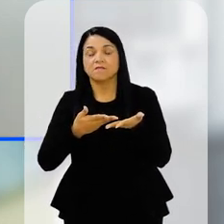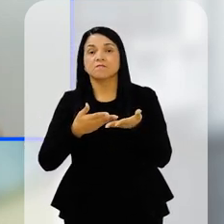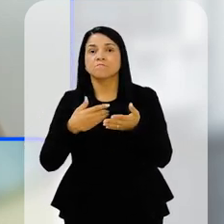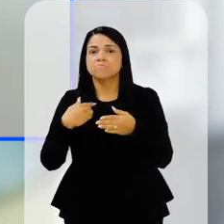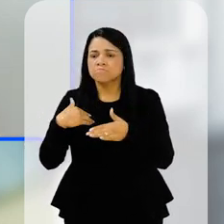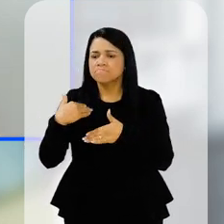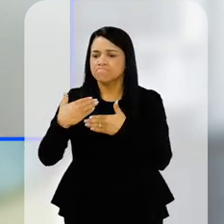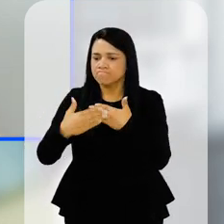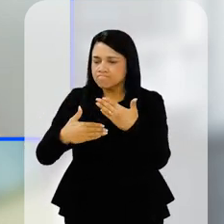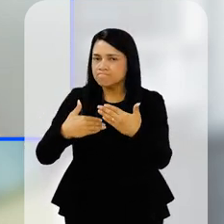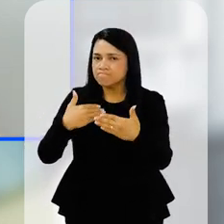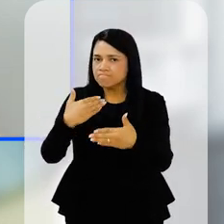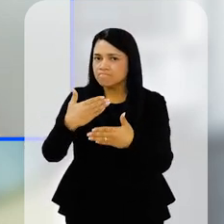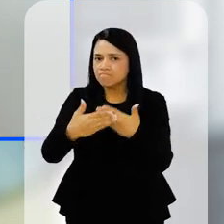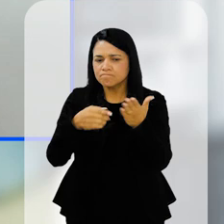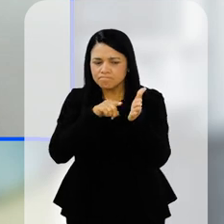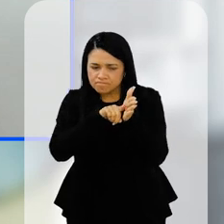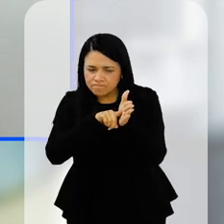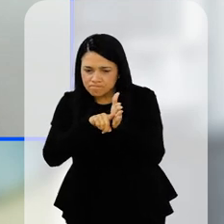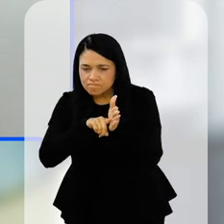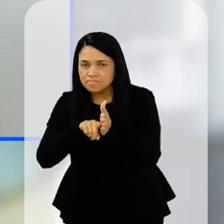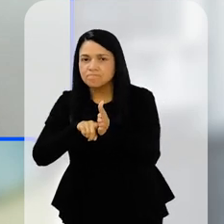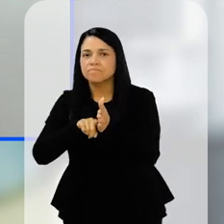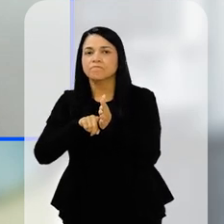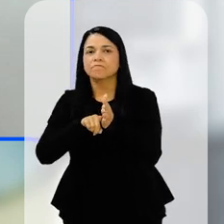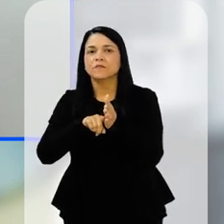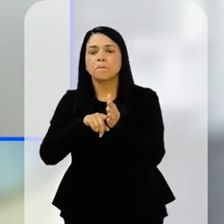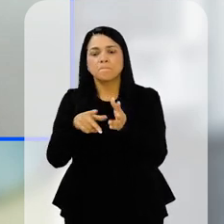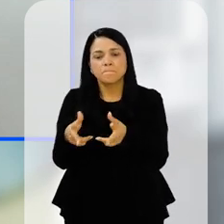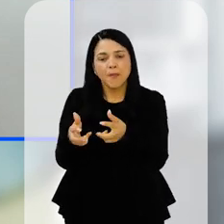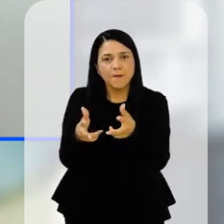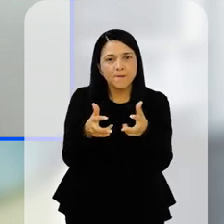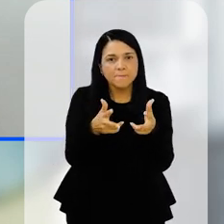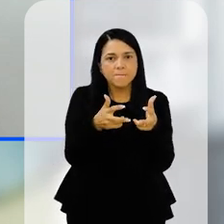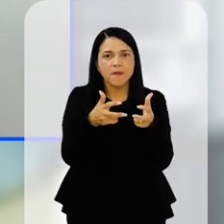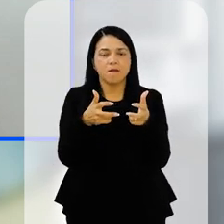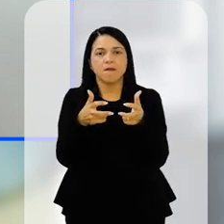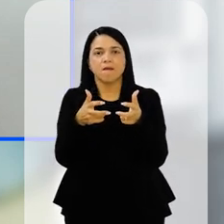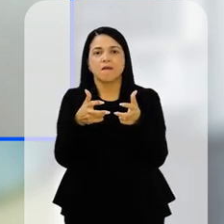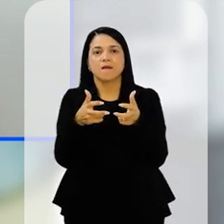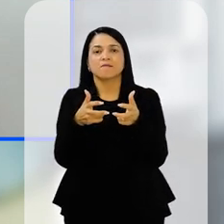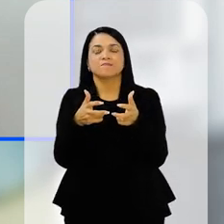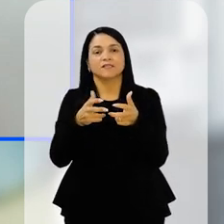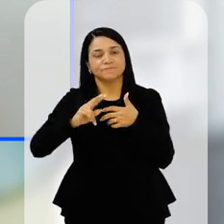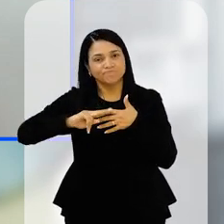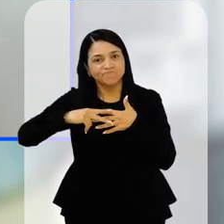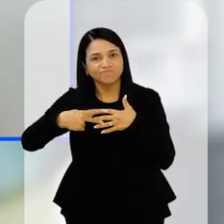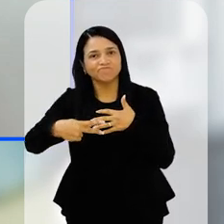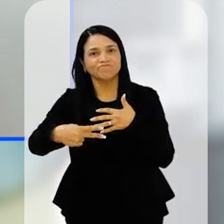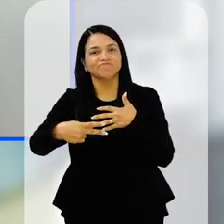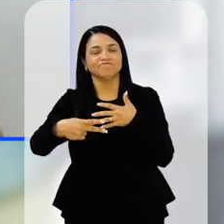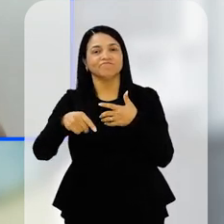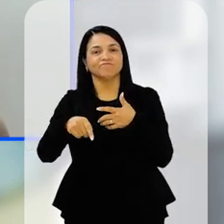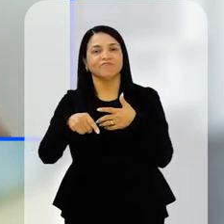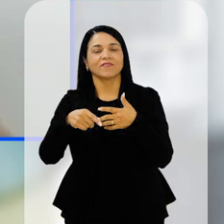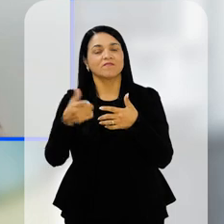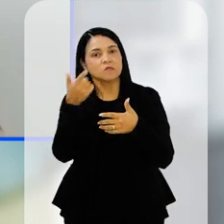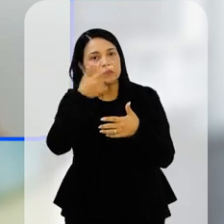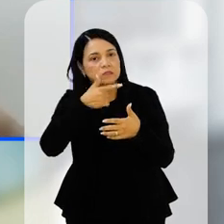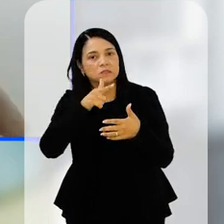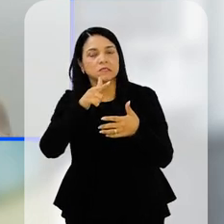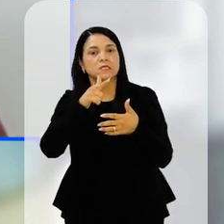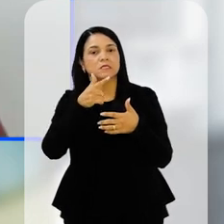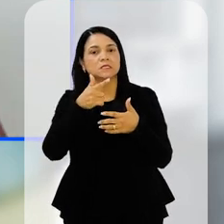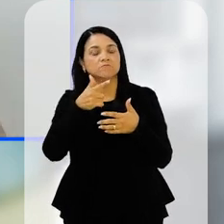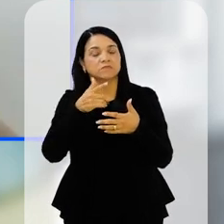está caminhando para cada vez conseguir verificar cada vez mais efeitos da gente intervir